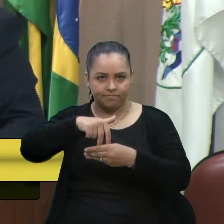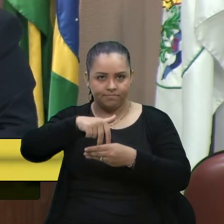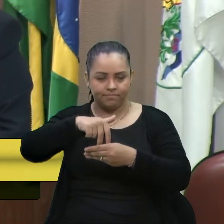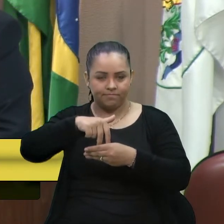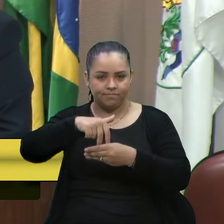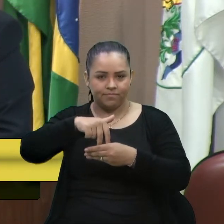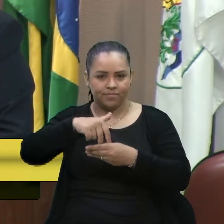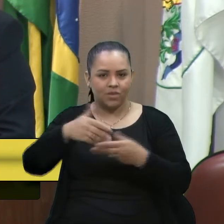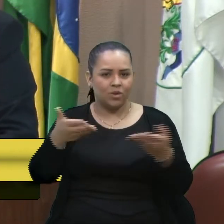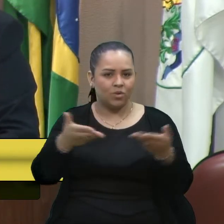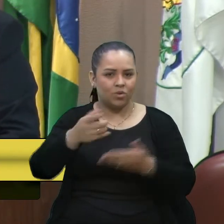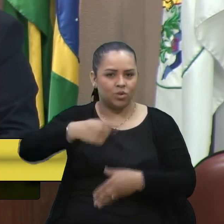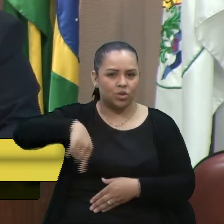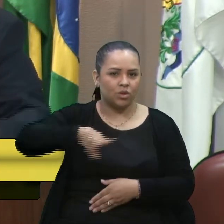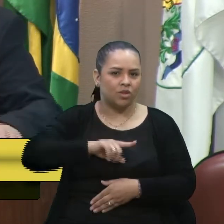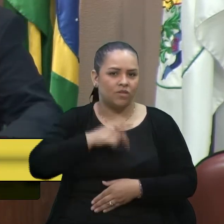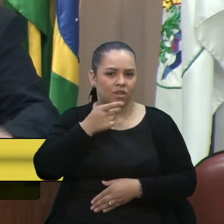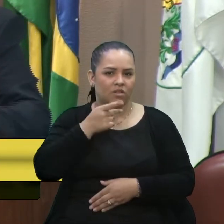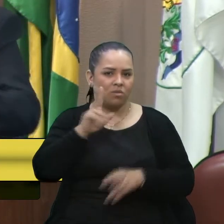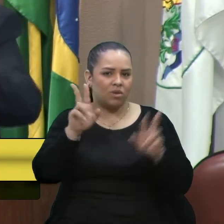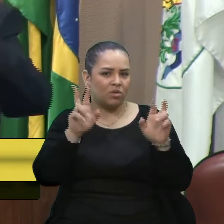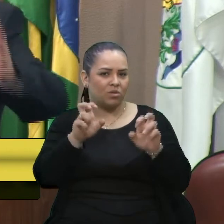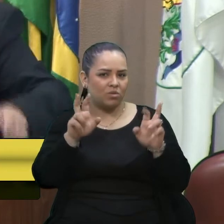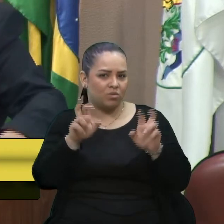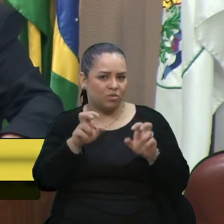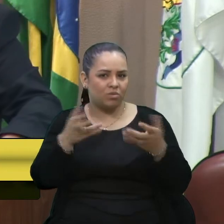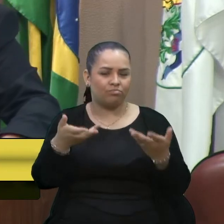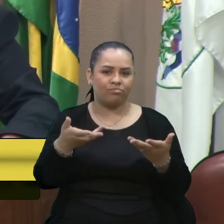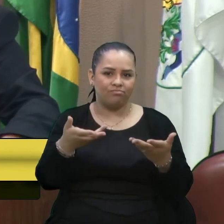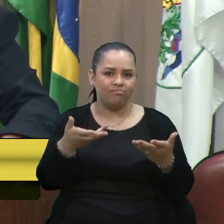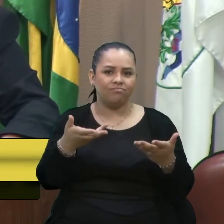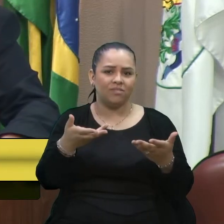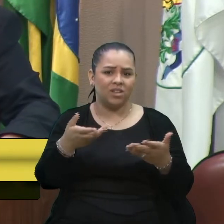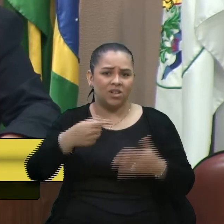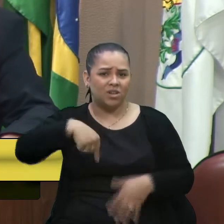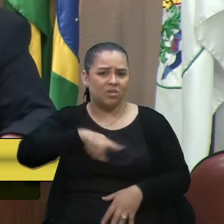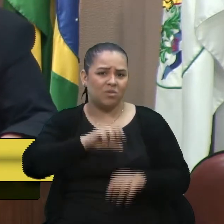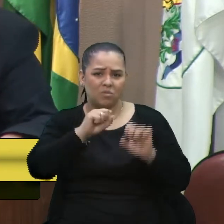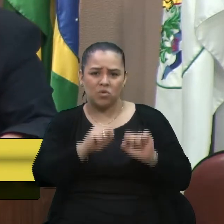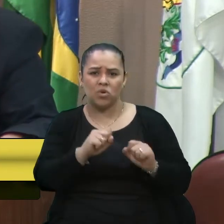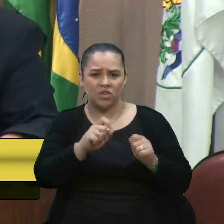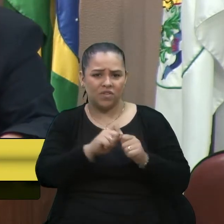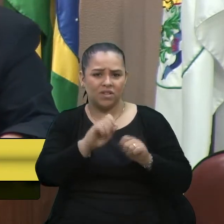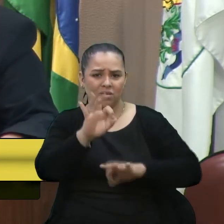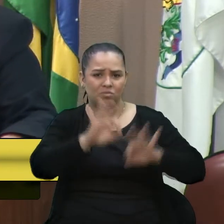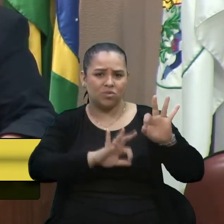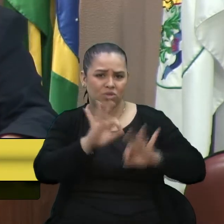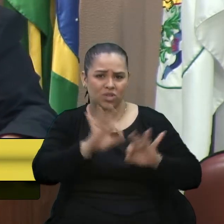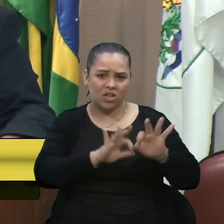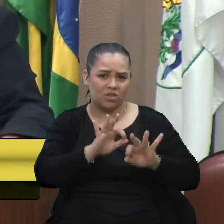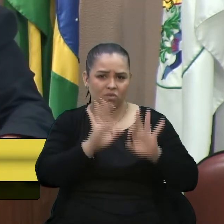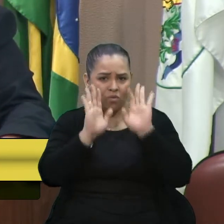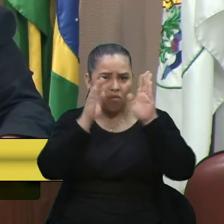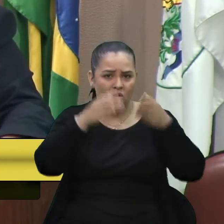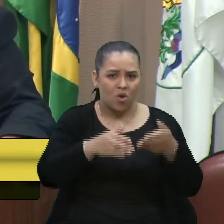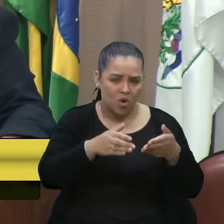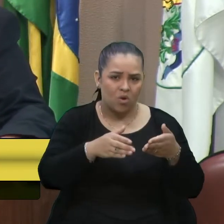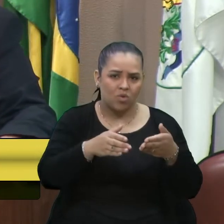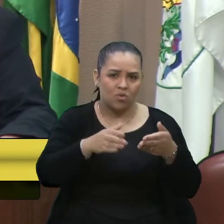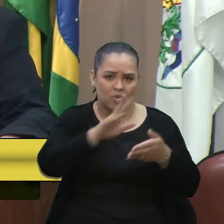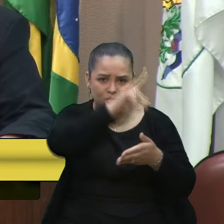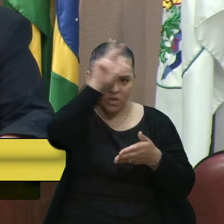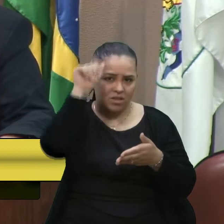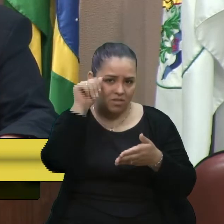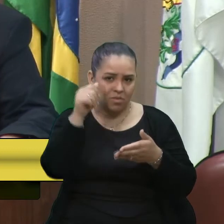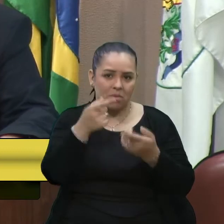estamos falando de um assunto que nós podíamos estar fazendo projeto mais referente ao município, né? Mas estamos aqui